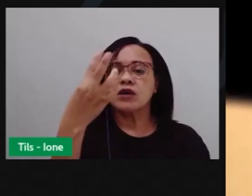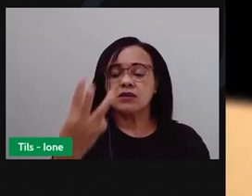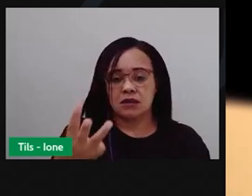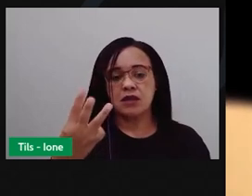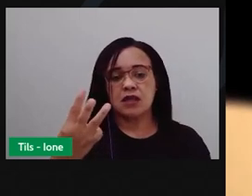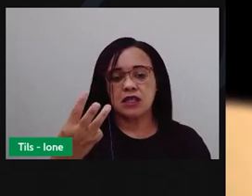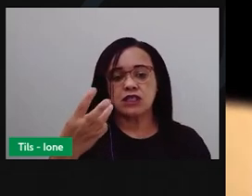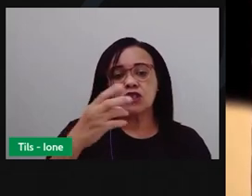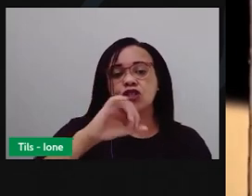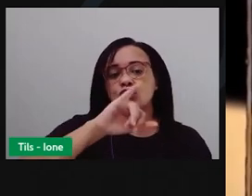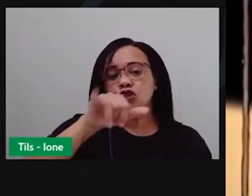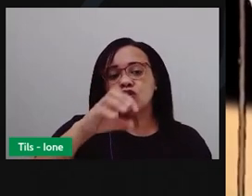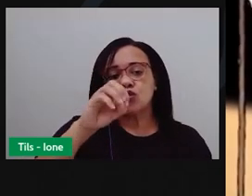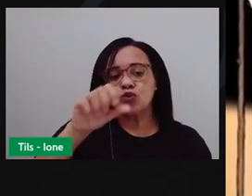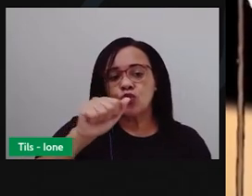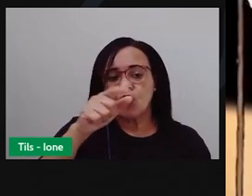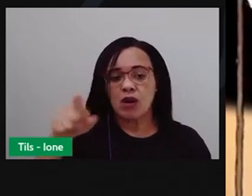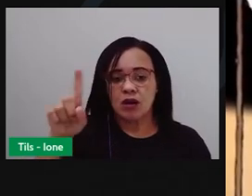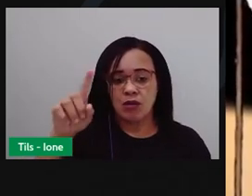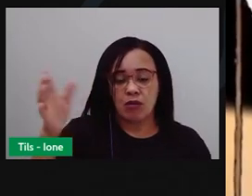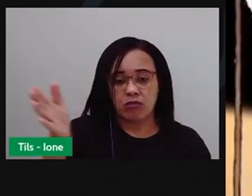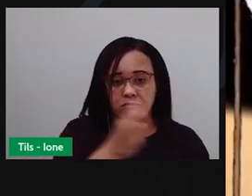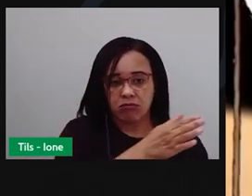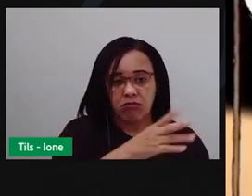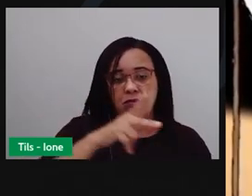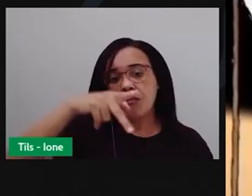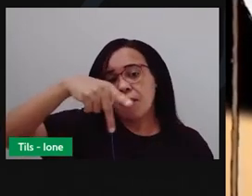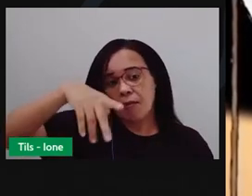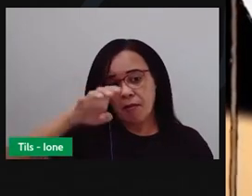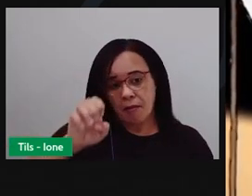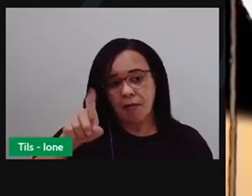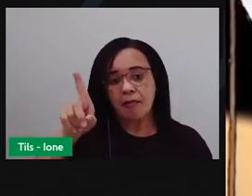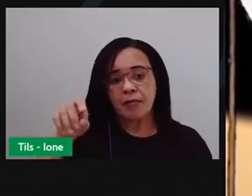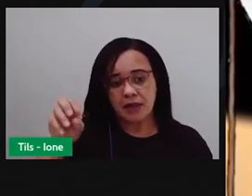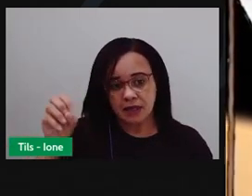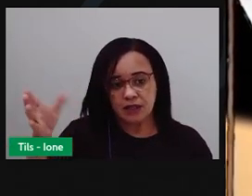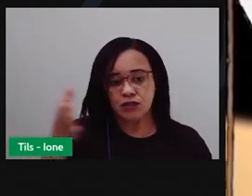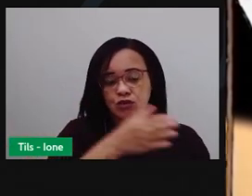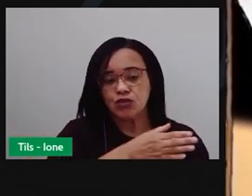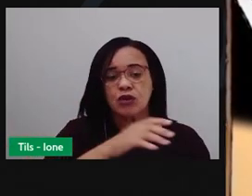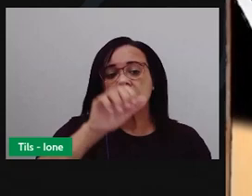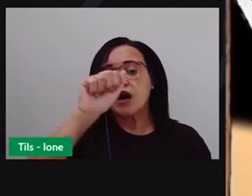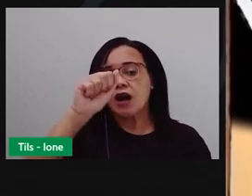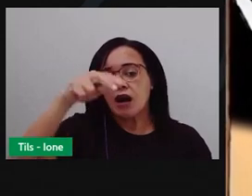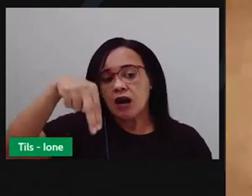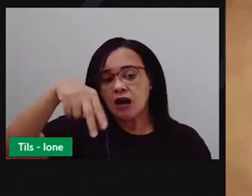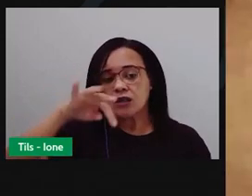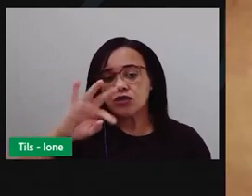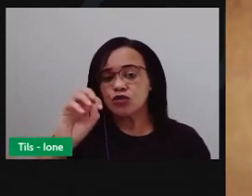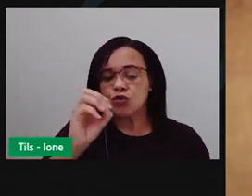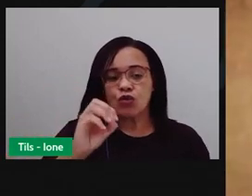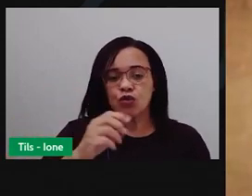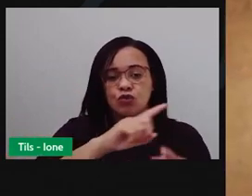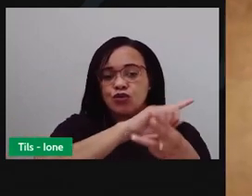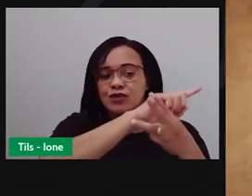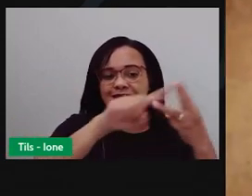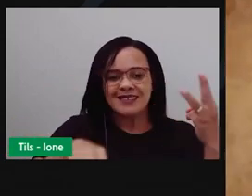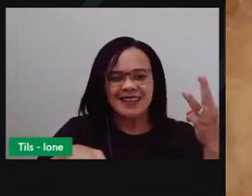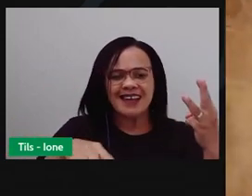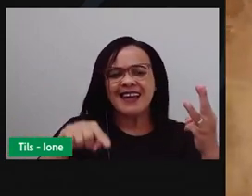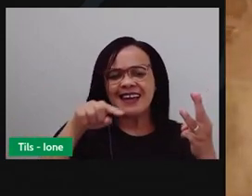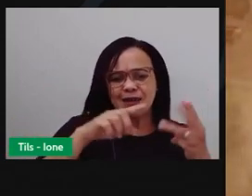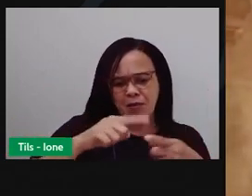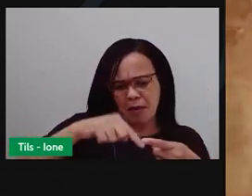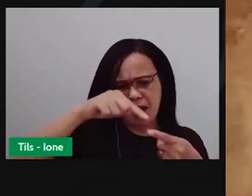Santo Antônio. Aliás, esse último é muito solicitado nessa época. Pobre Santo Antônio.